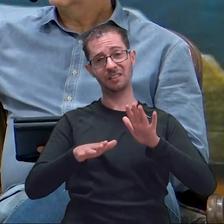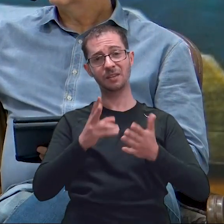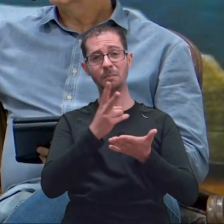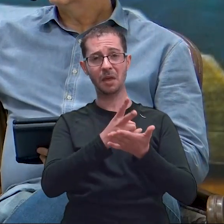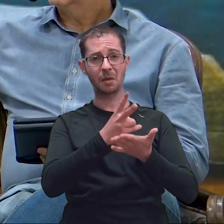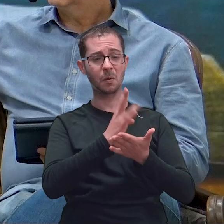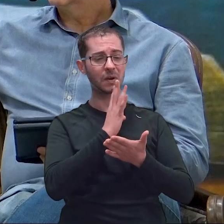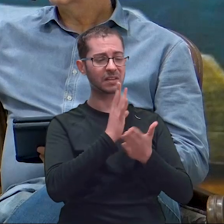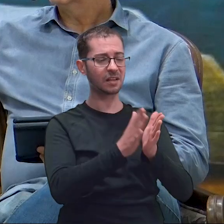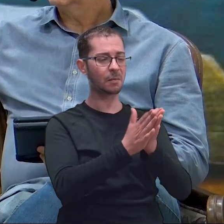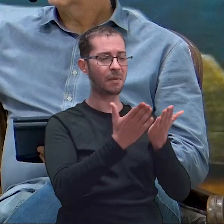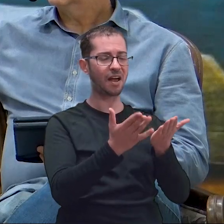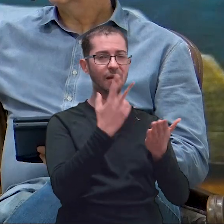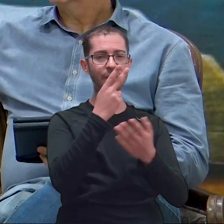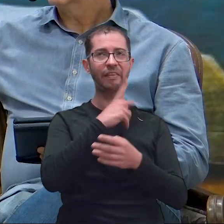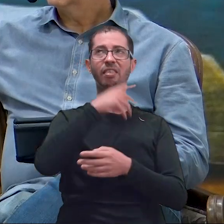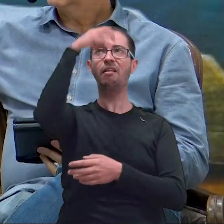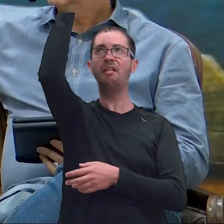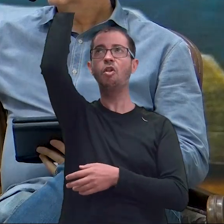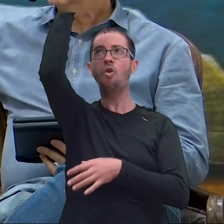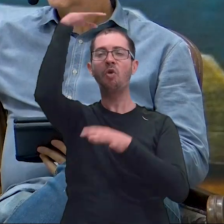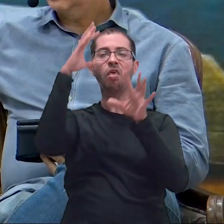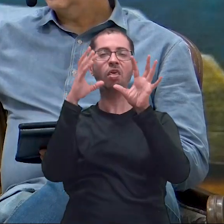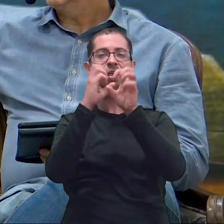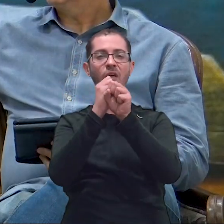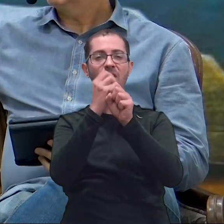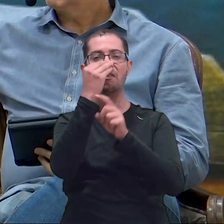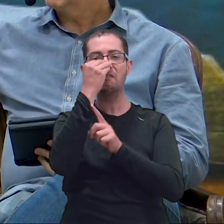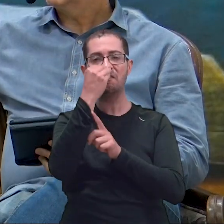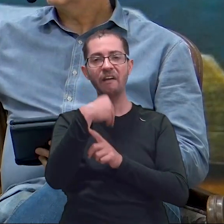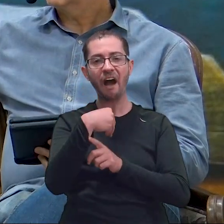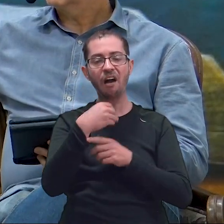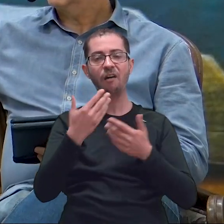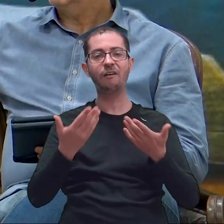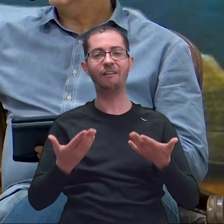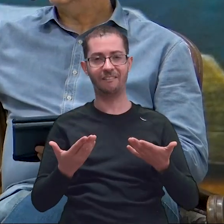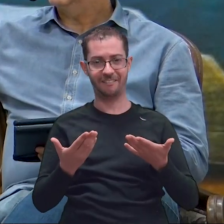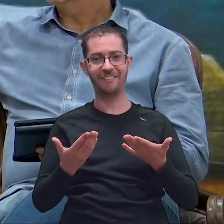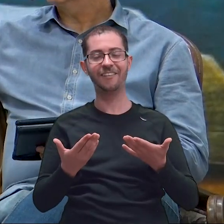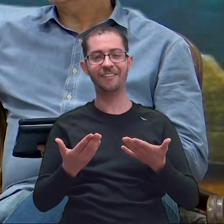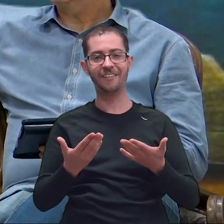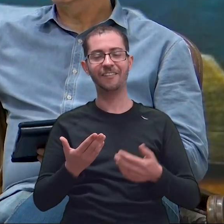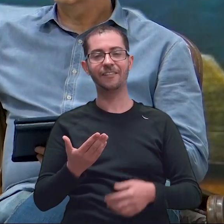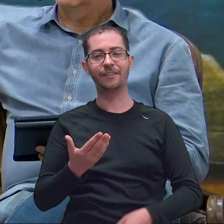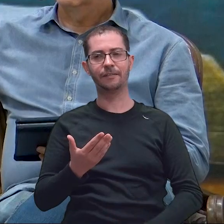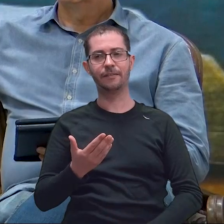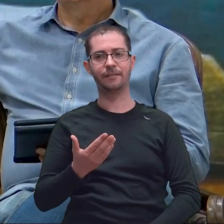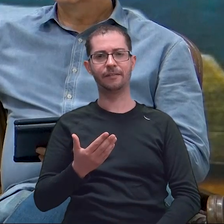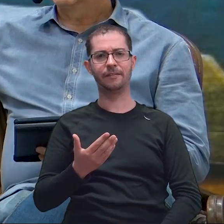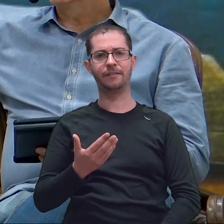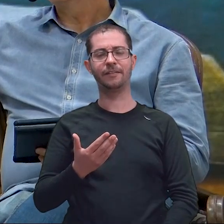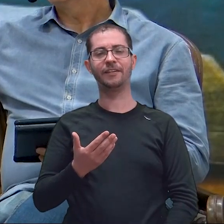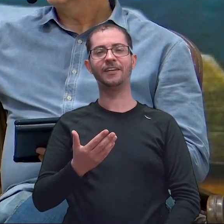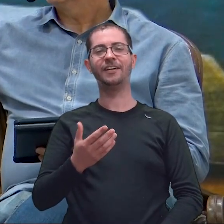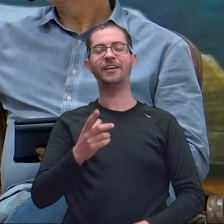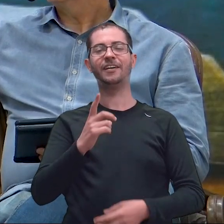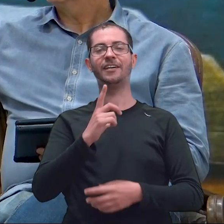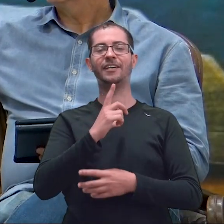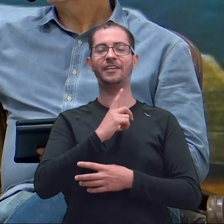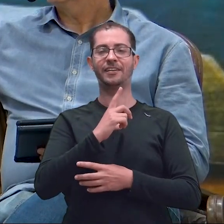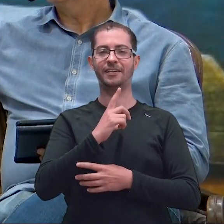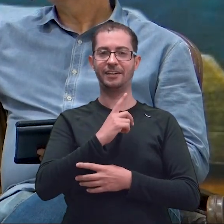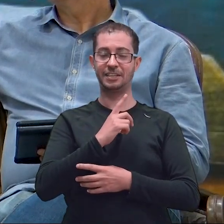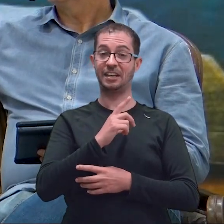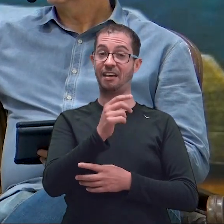a palavra, vamos ficar... Lembra das dez virgens? É. Estava lembrando de ser... As eram virgens, as